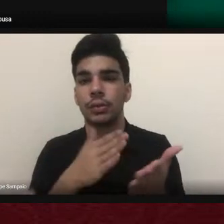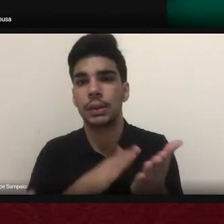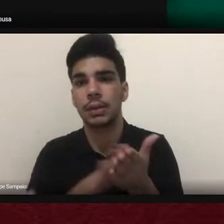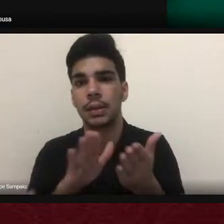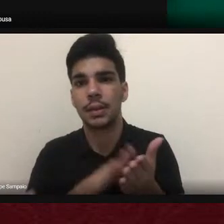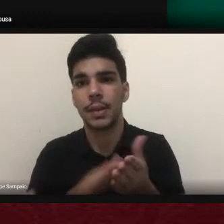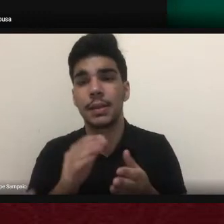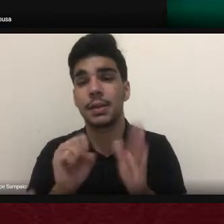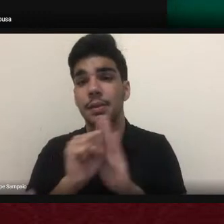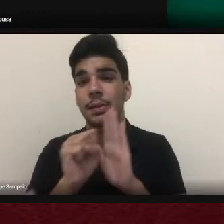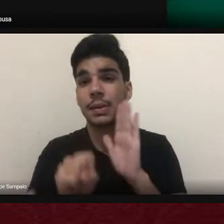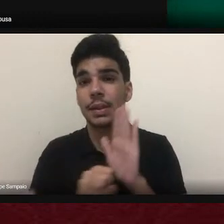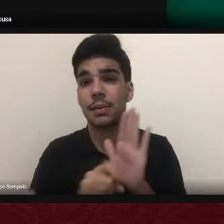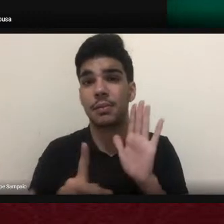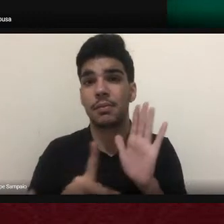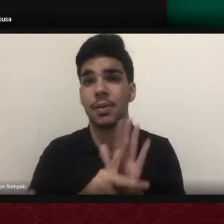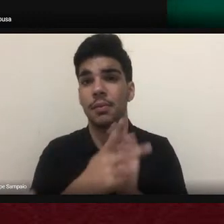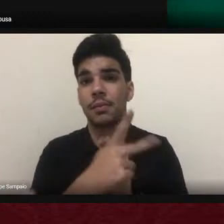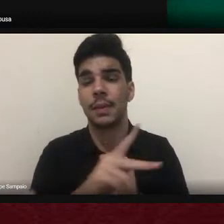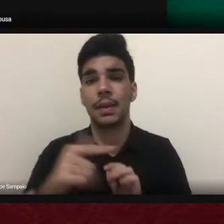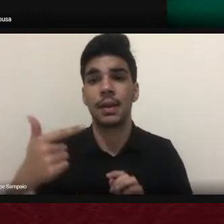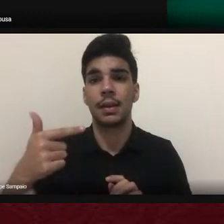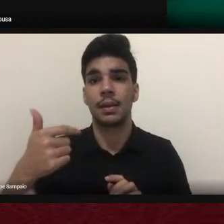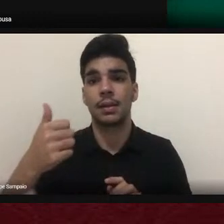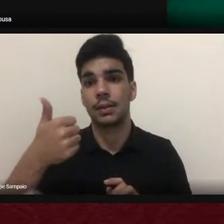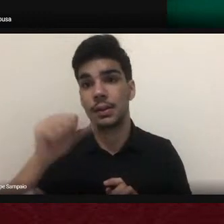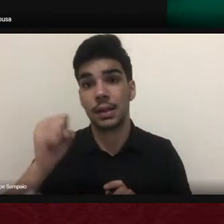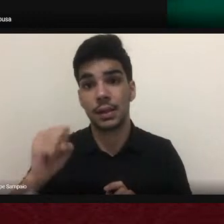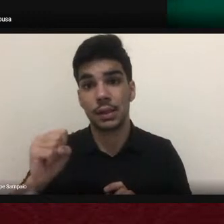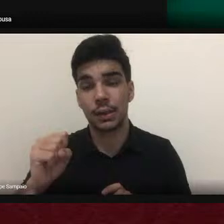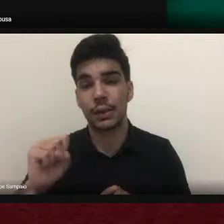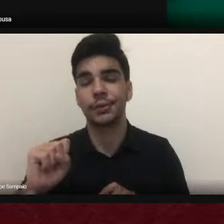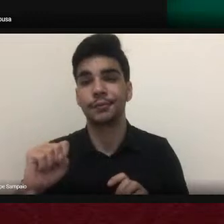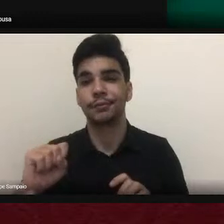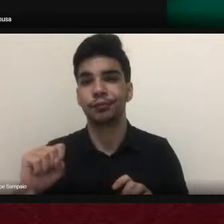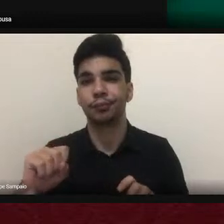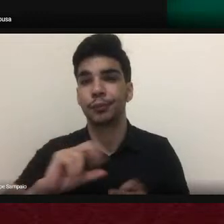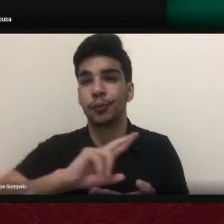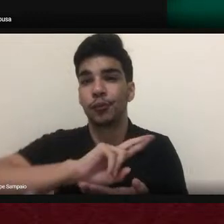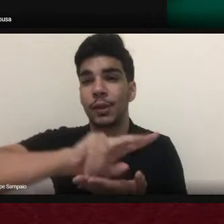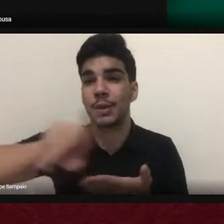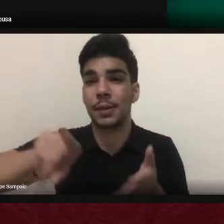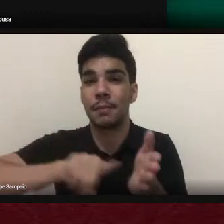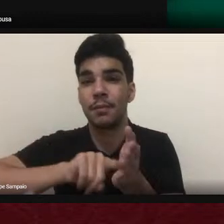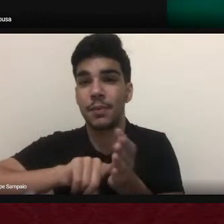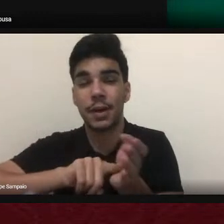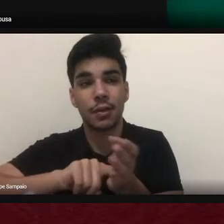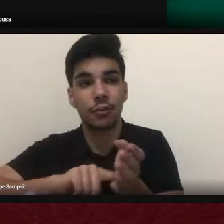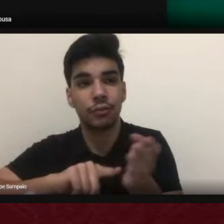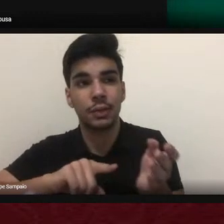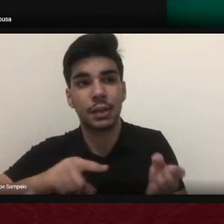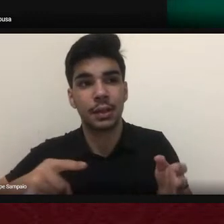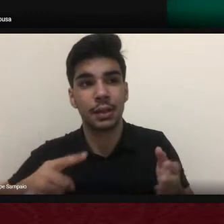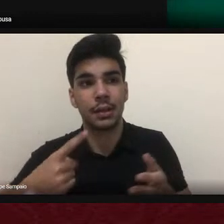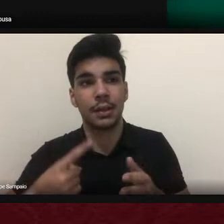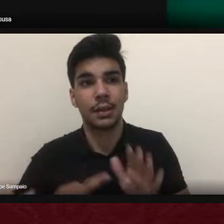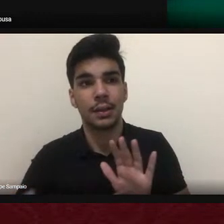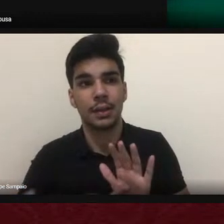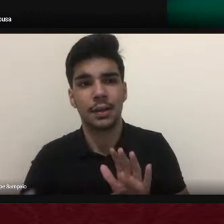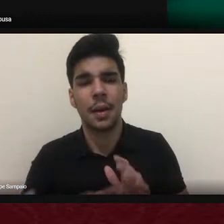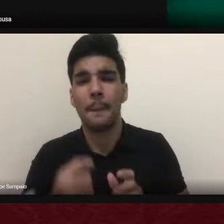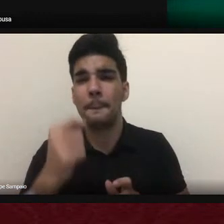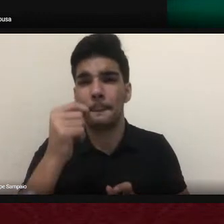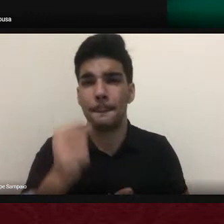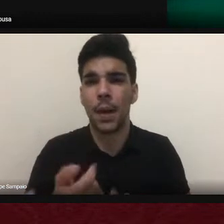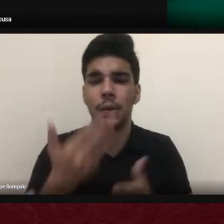XVIII e XX que evidenciam como novas perguntas possibilitam apresentar os impressos ainda que pouco estudados